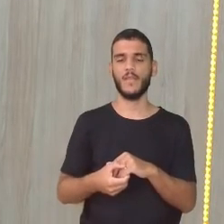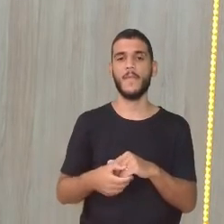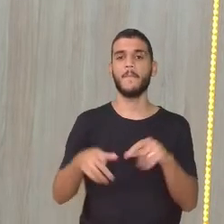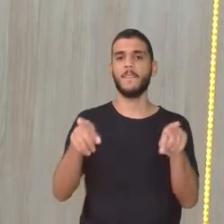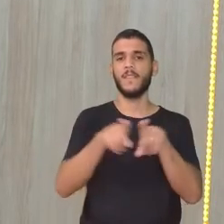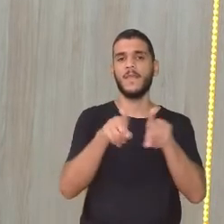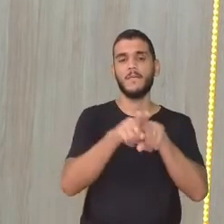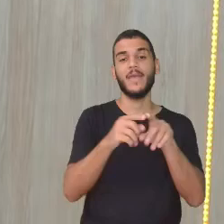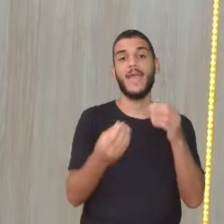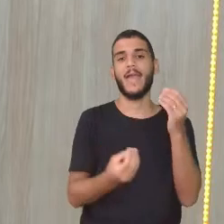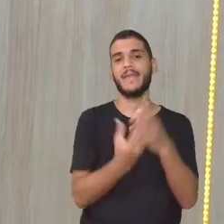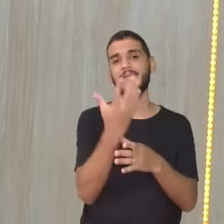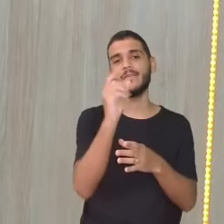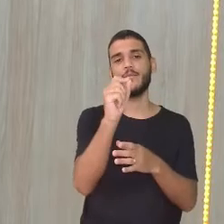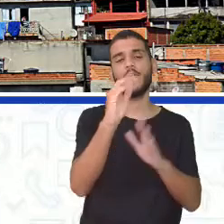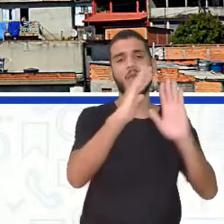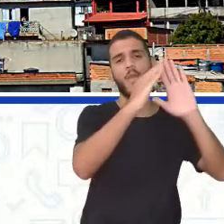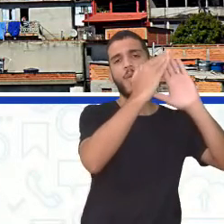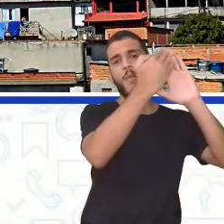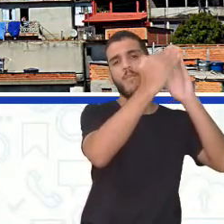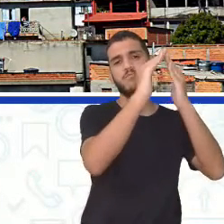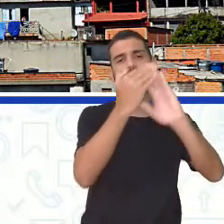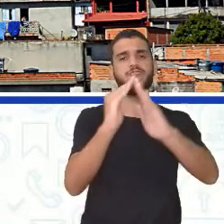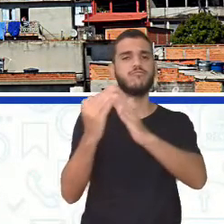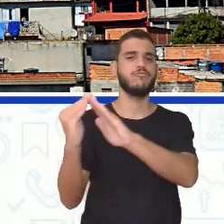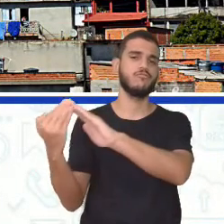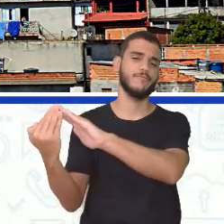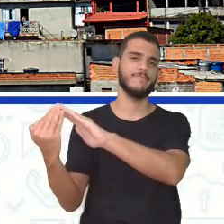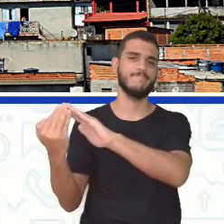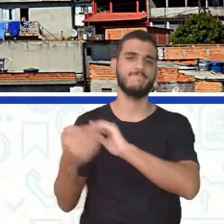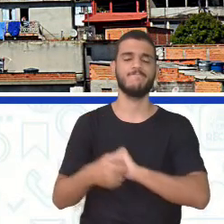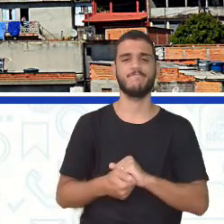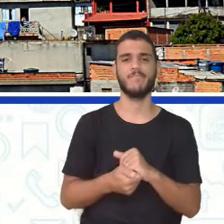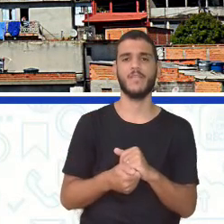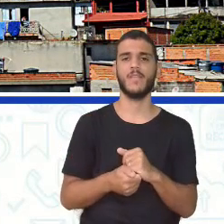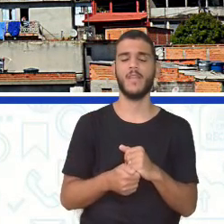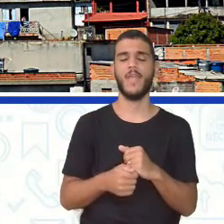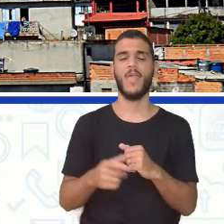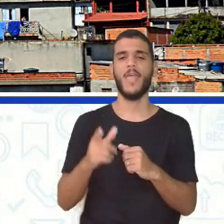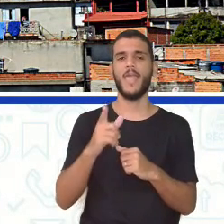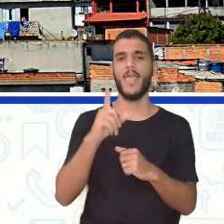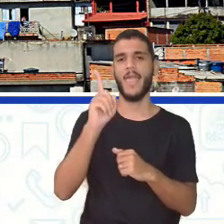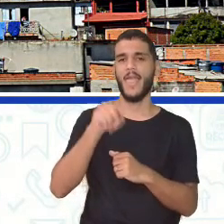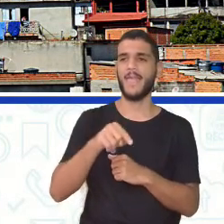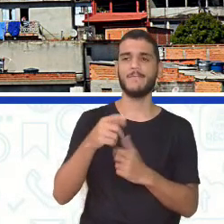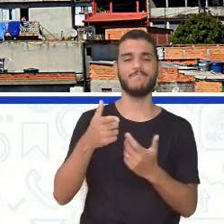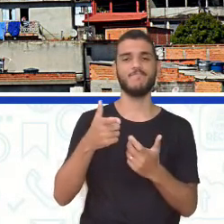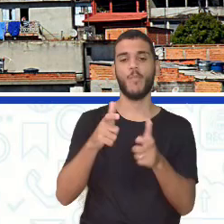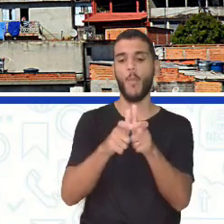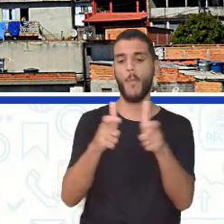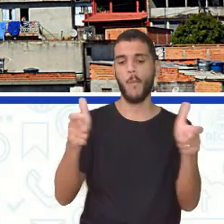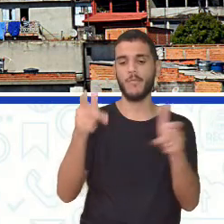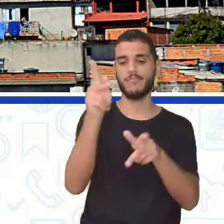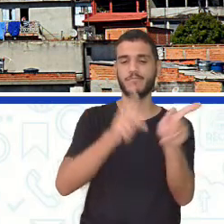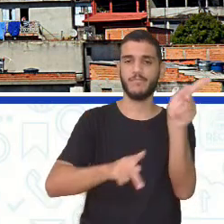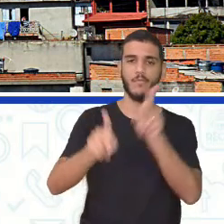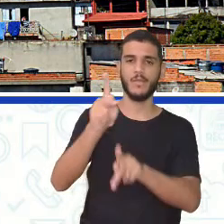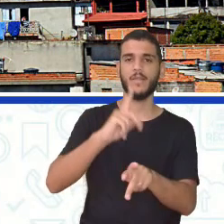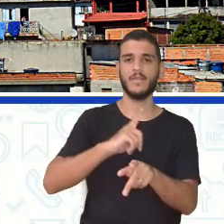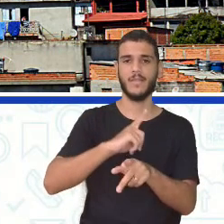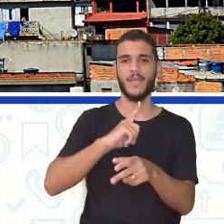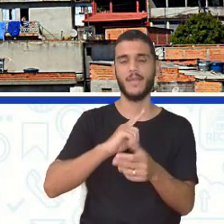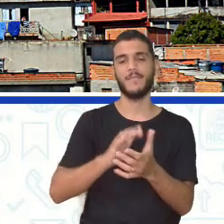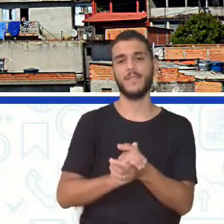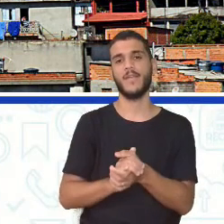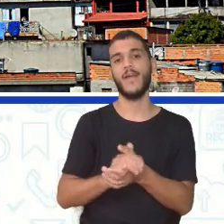aí, essa periferização, né, que a gente tanto fala aqui das grandes cidades por conta desse aumento do crescimento populacional. Vamos